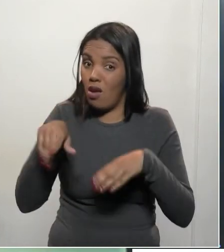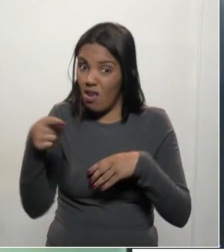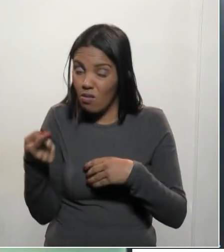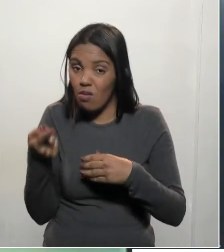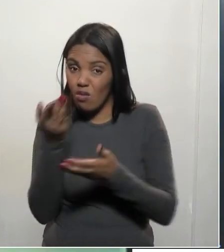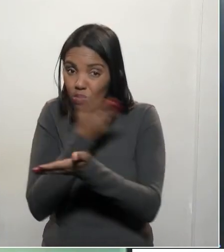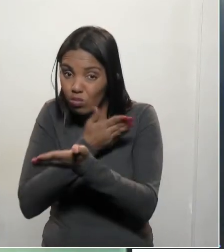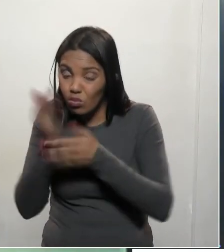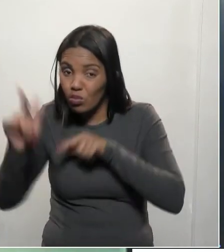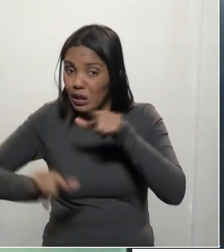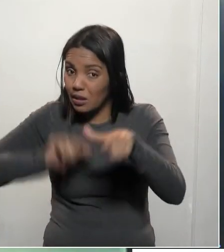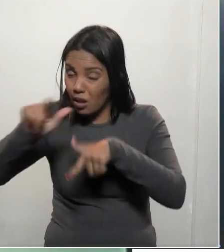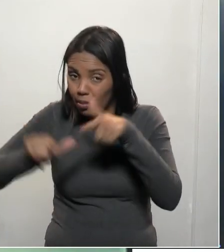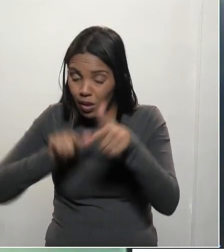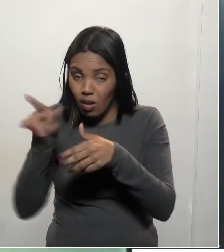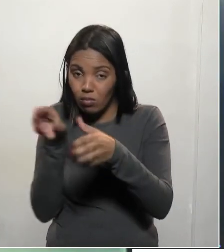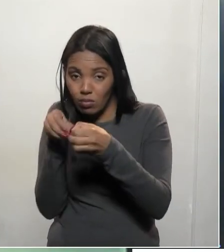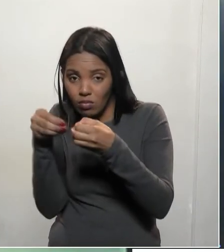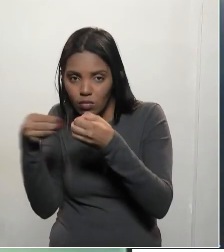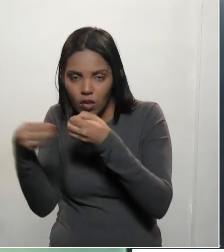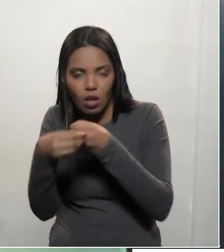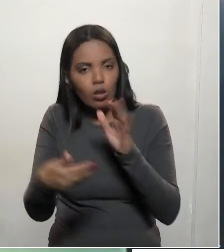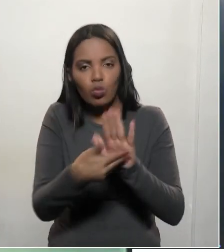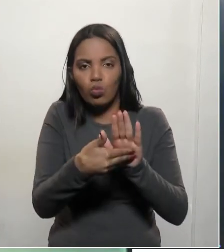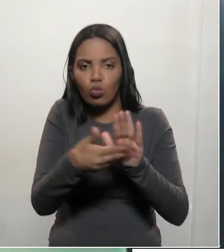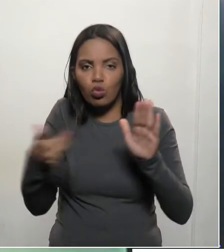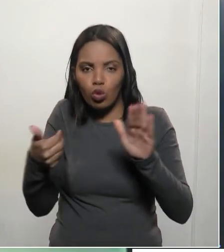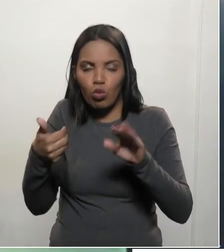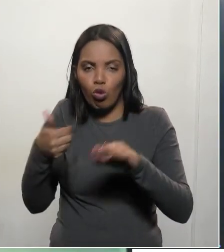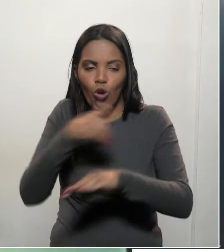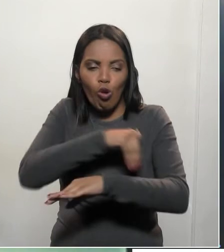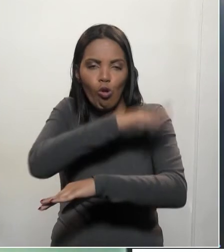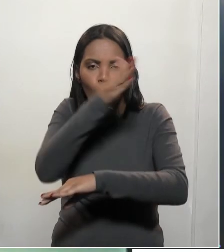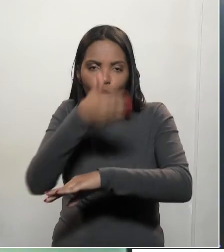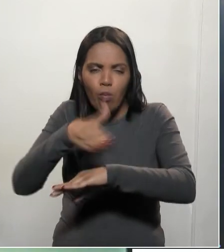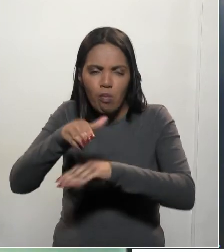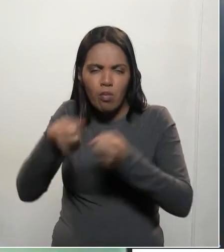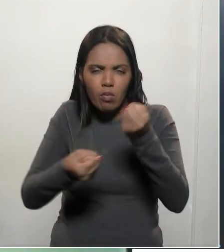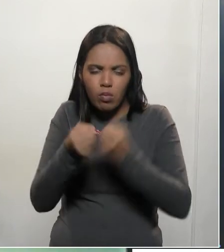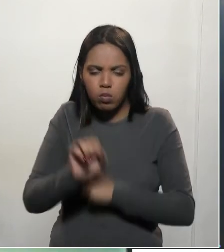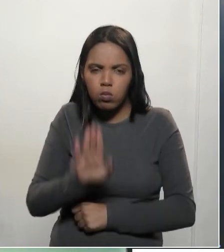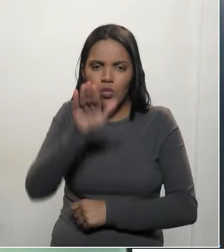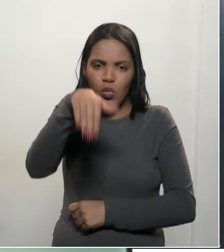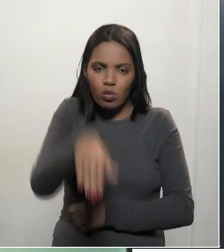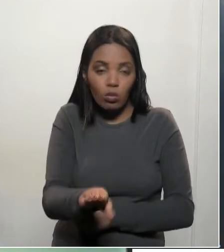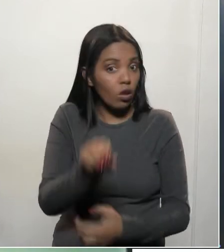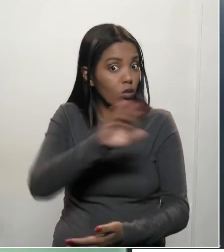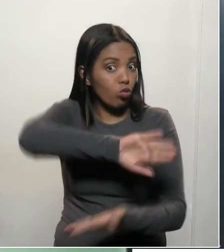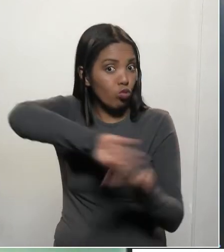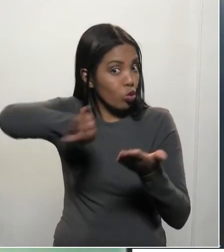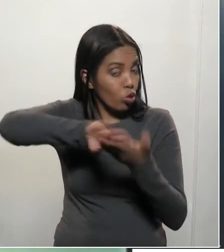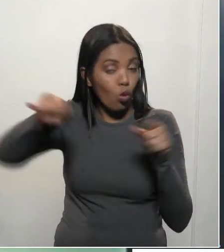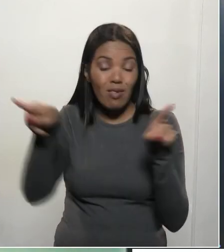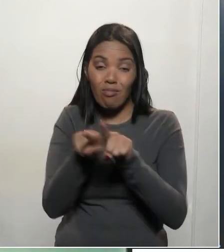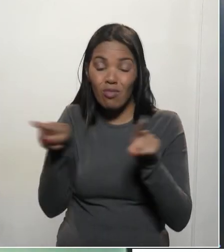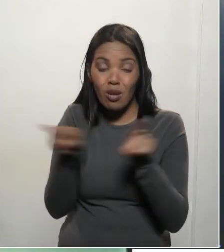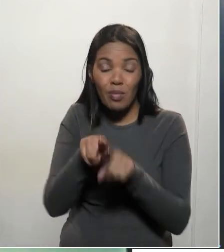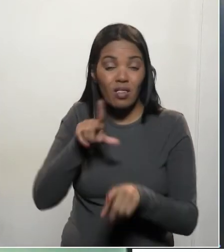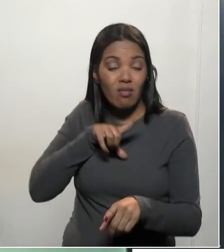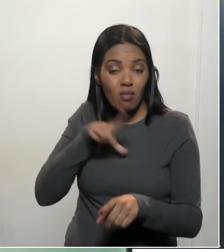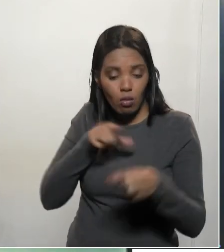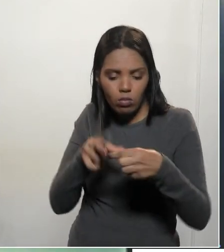ele retirou o estado e retirou Lombadas, que era para amenizar até esse prefeito, porque ele teve coragem de fazer isso.